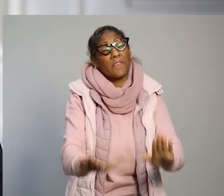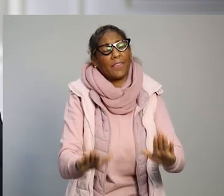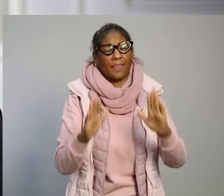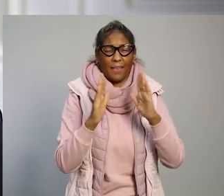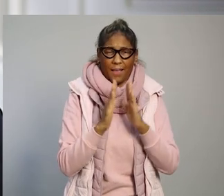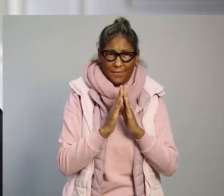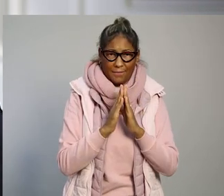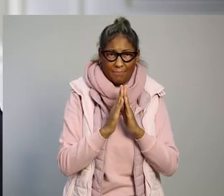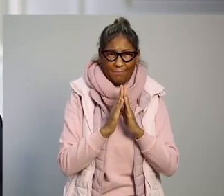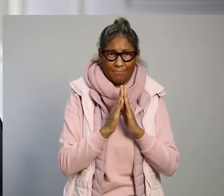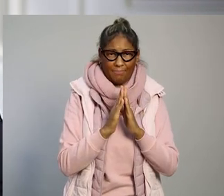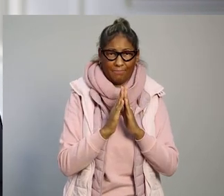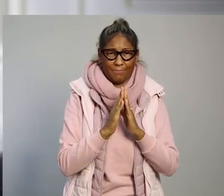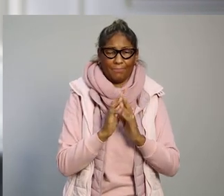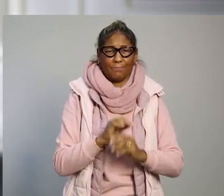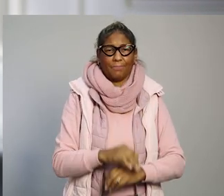Fique em casa.